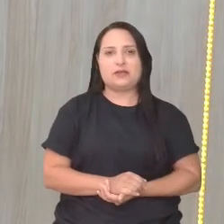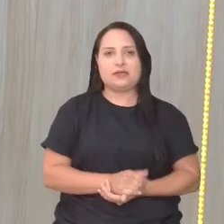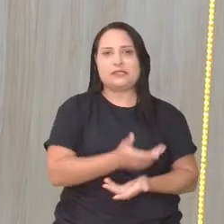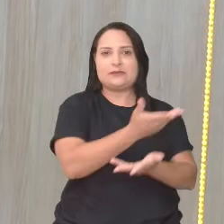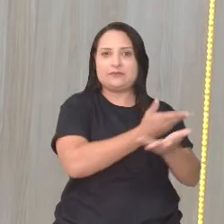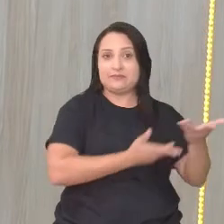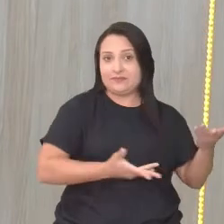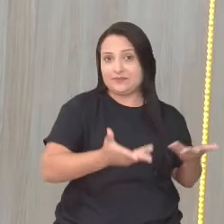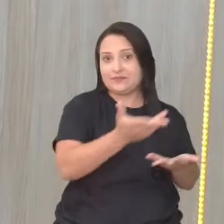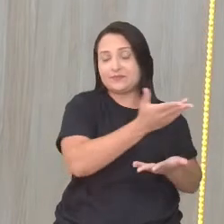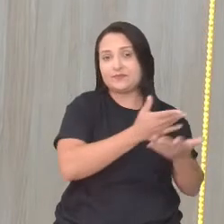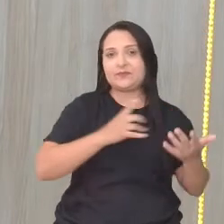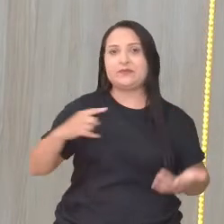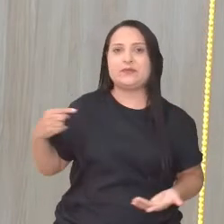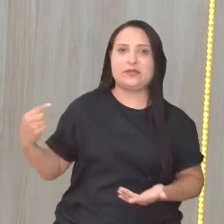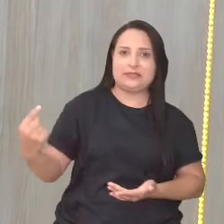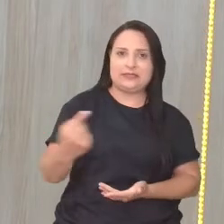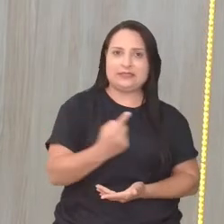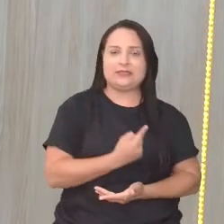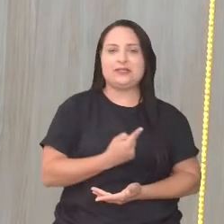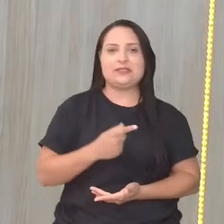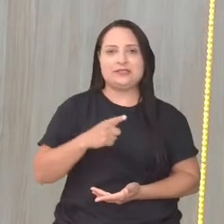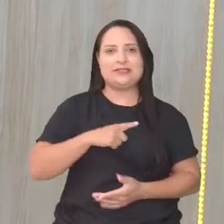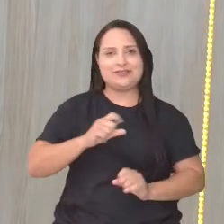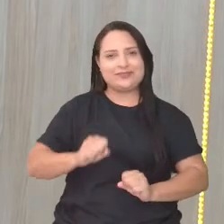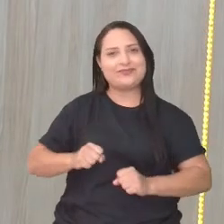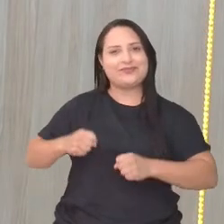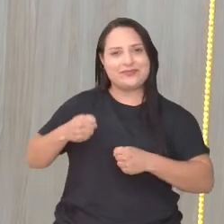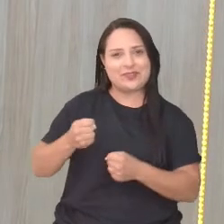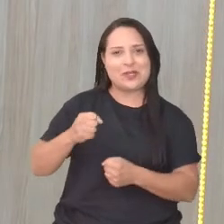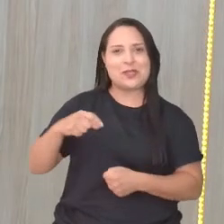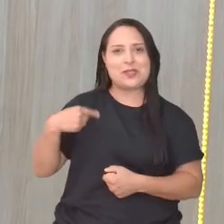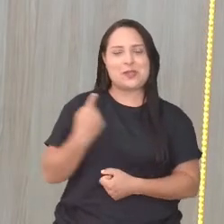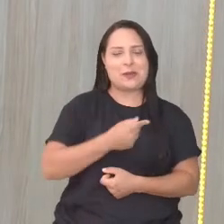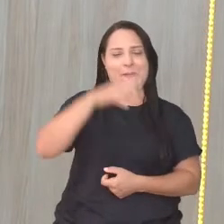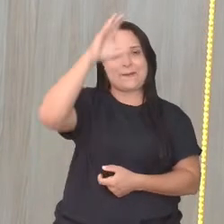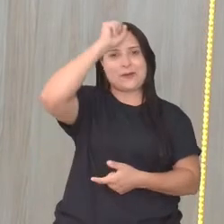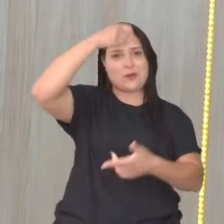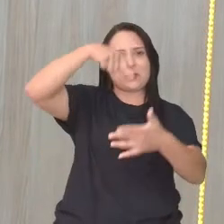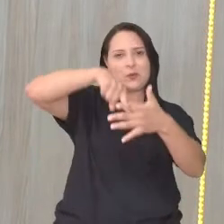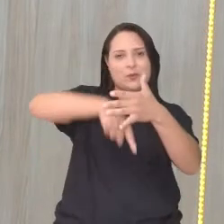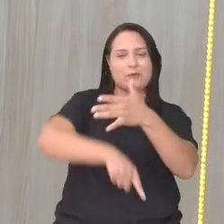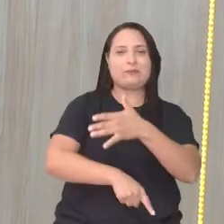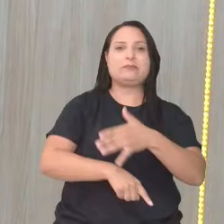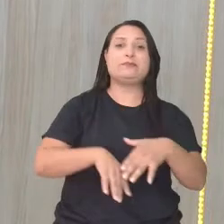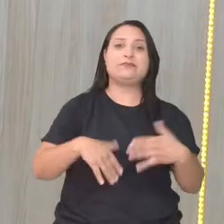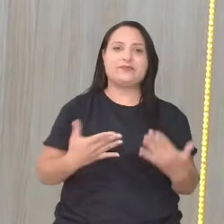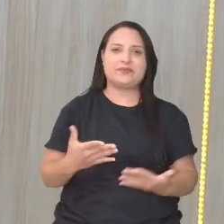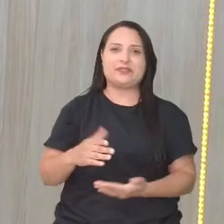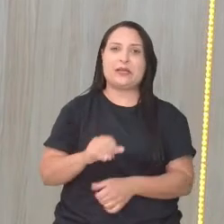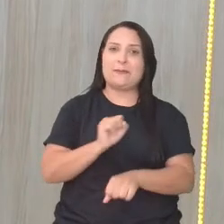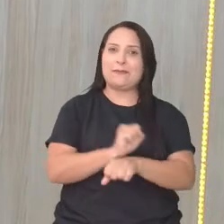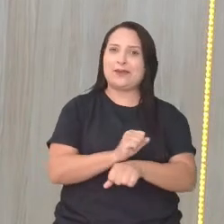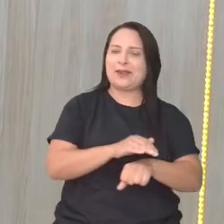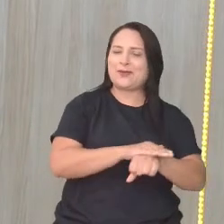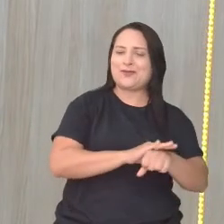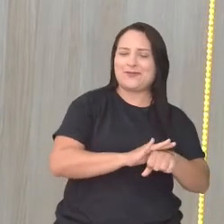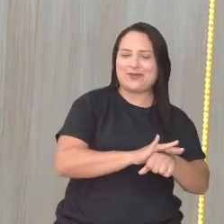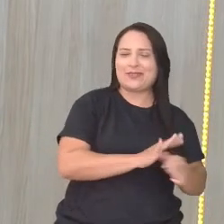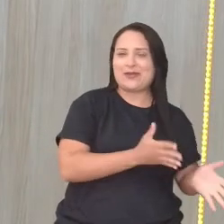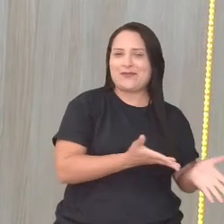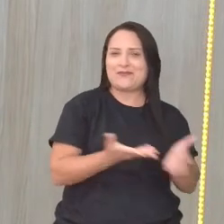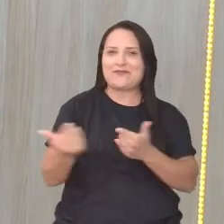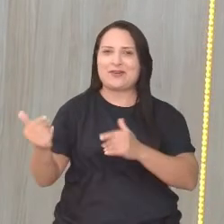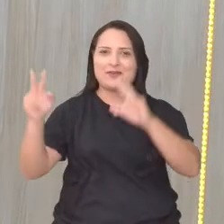interação, pra que a gente possa aí intensificar nossos conhecimentos, não é mesmo? Mas, sem mais conversas, vamos